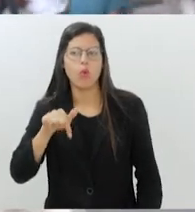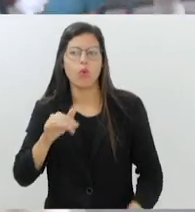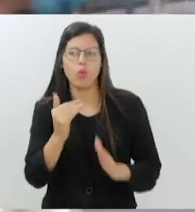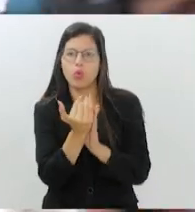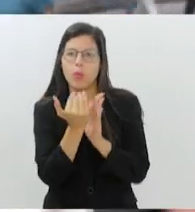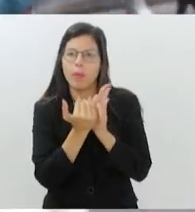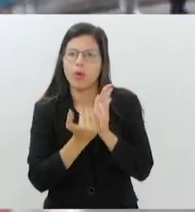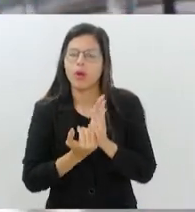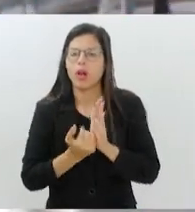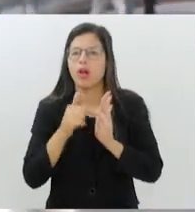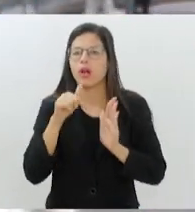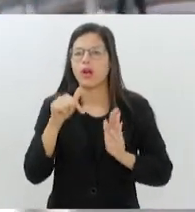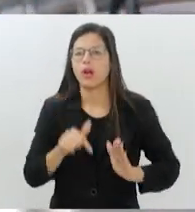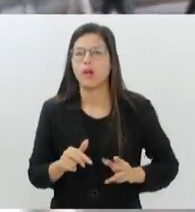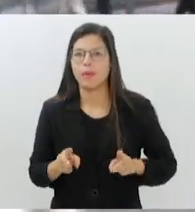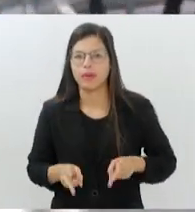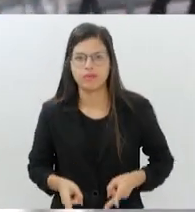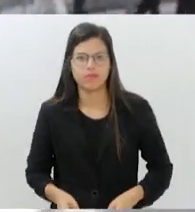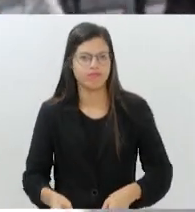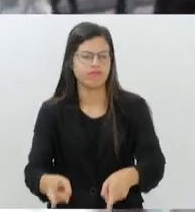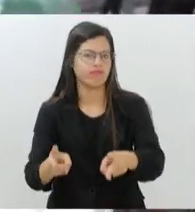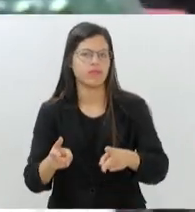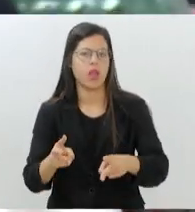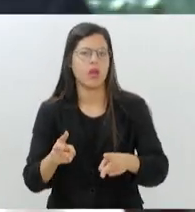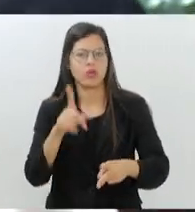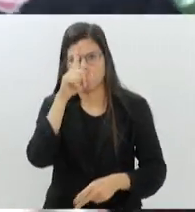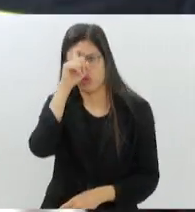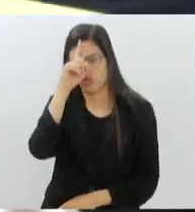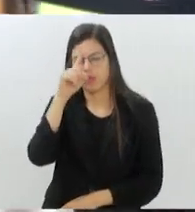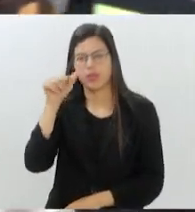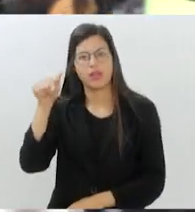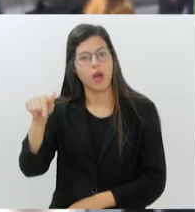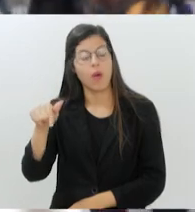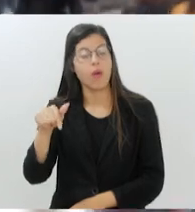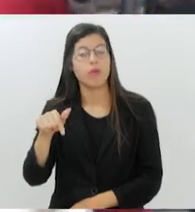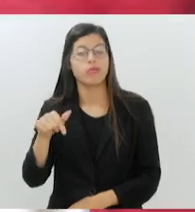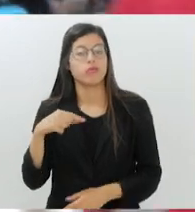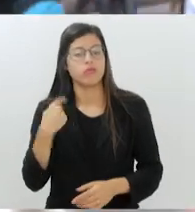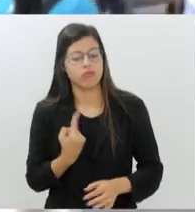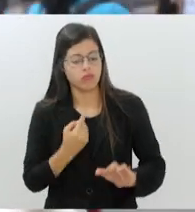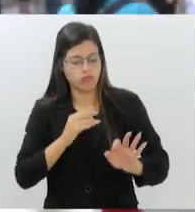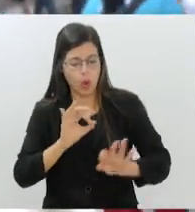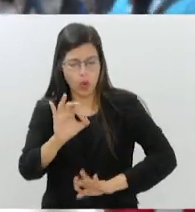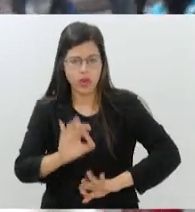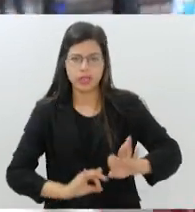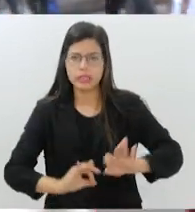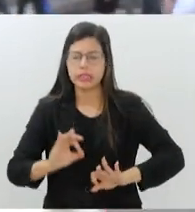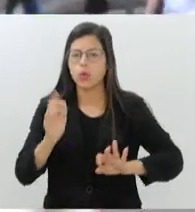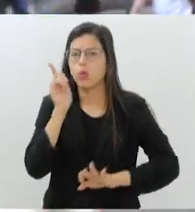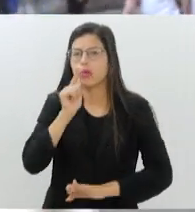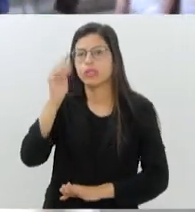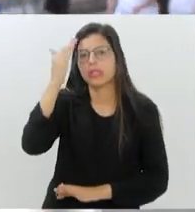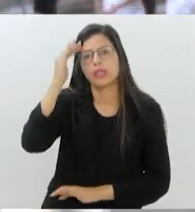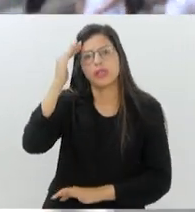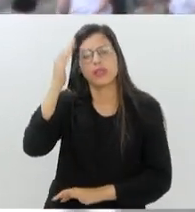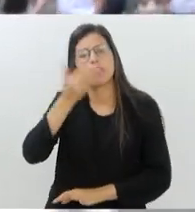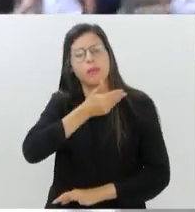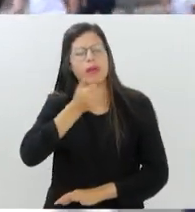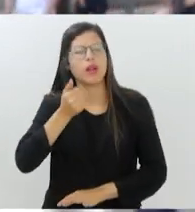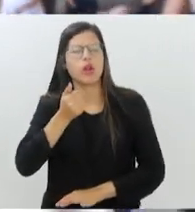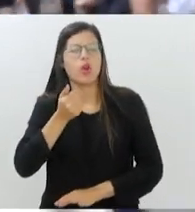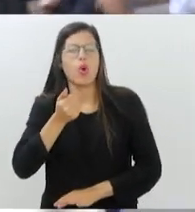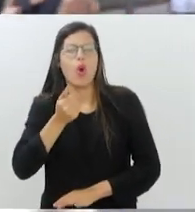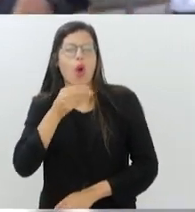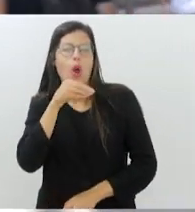Seguir em Frente, no nosso hospital de cascadura, temos reorganizado para poder entender melhor qual pode ser a nossa renda